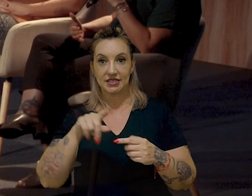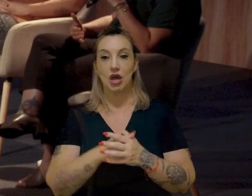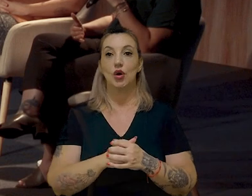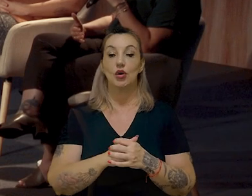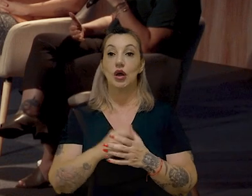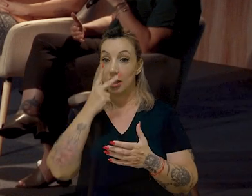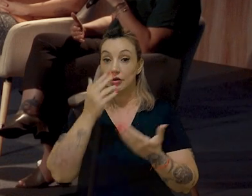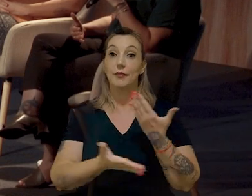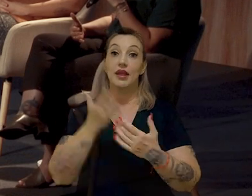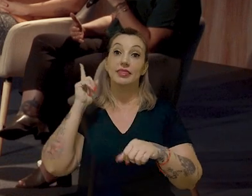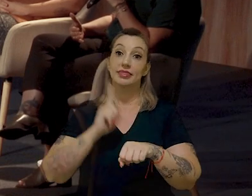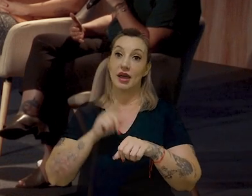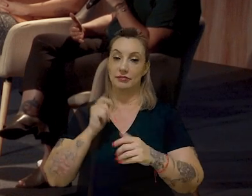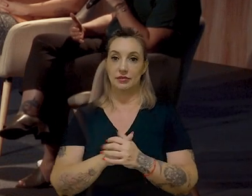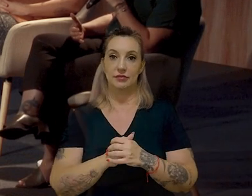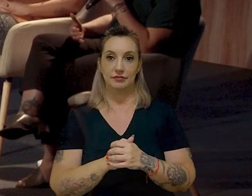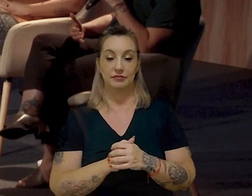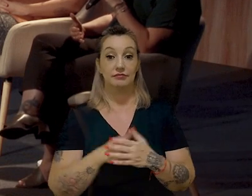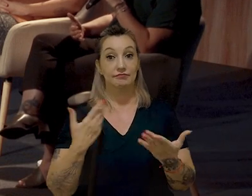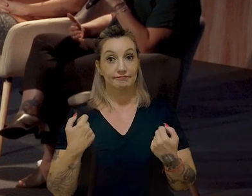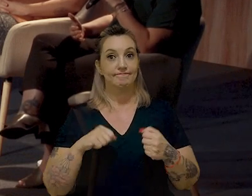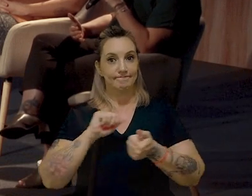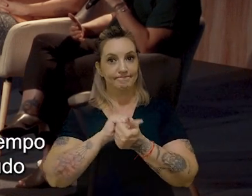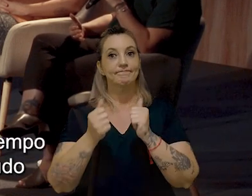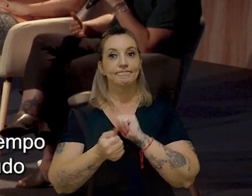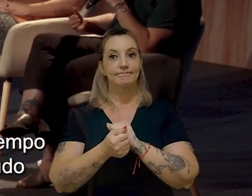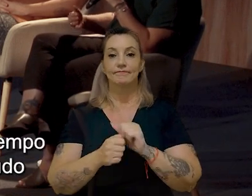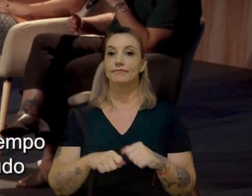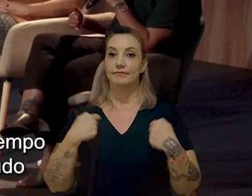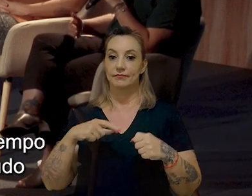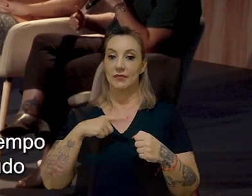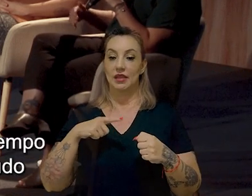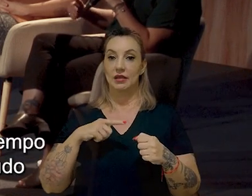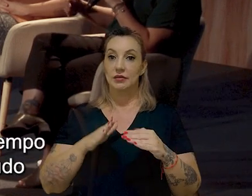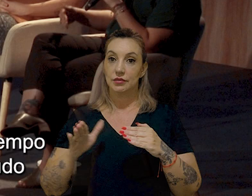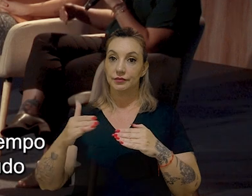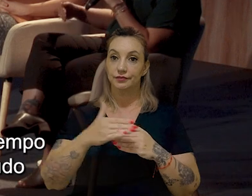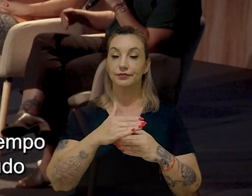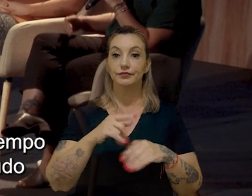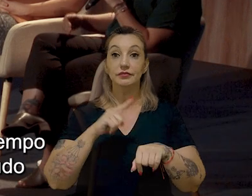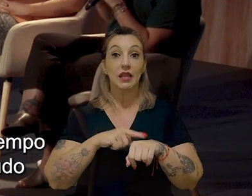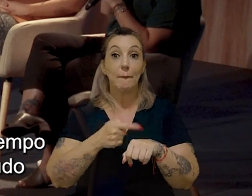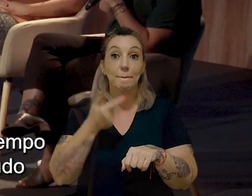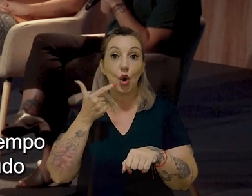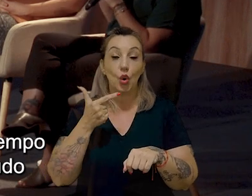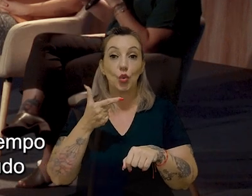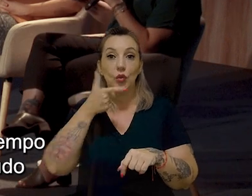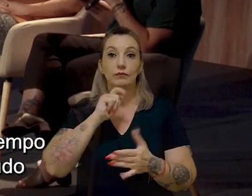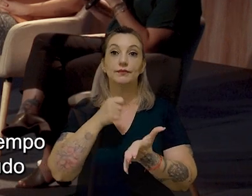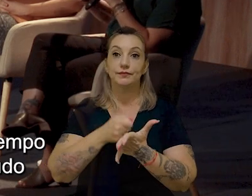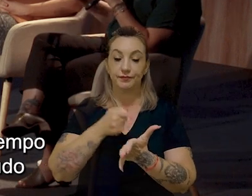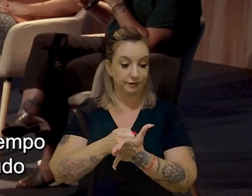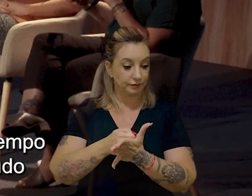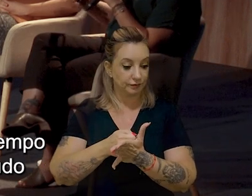acho que a gente perdeu o timing da mitigação. Agora a gente precisa adaptar. A gente tem uma curva muito curta de tempo para garantir